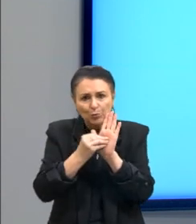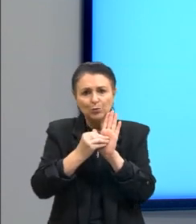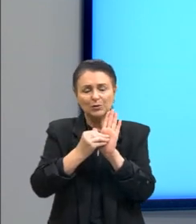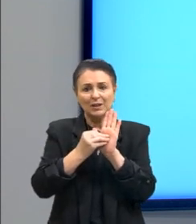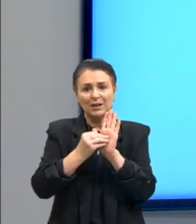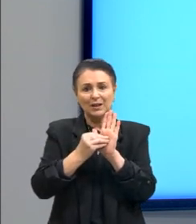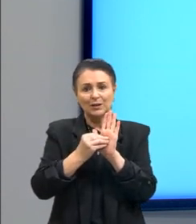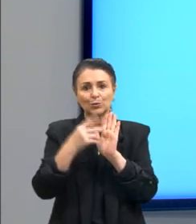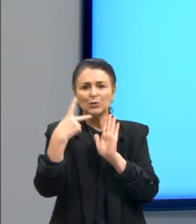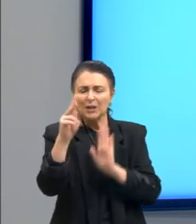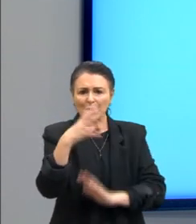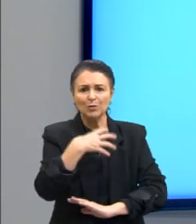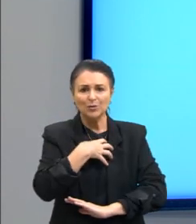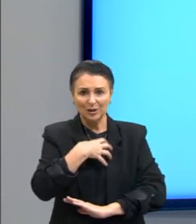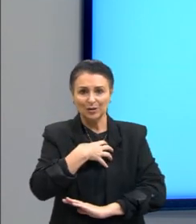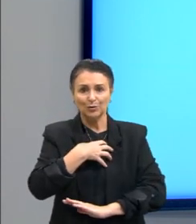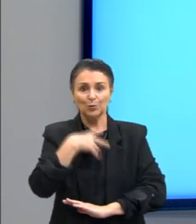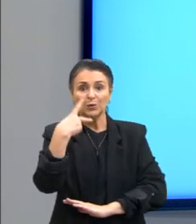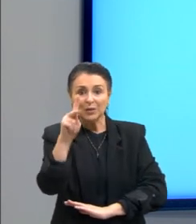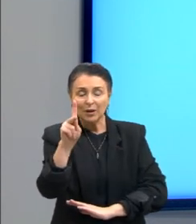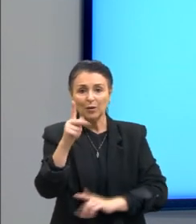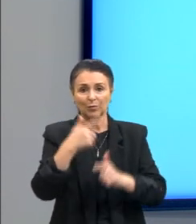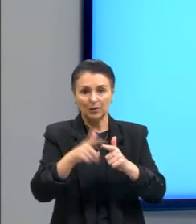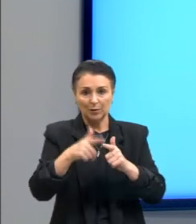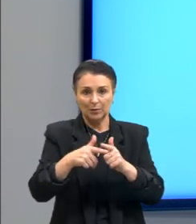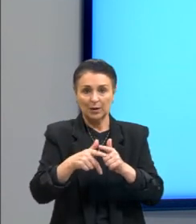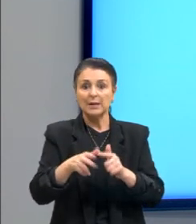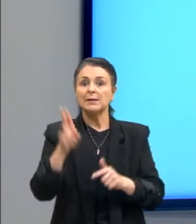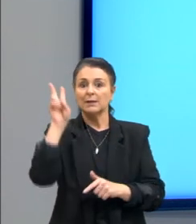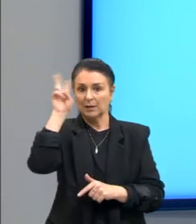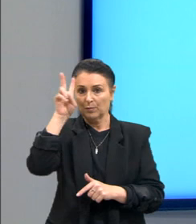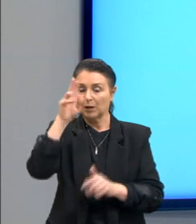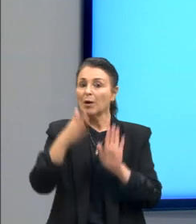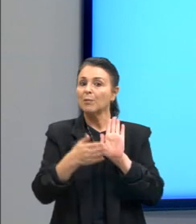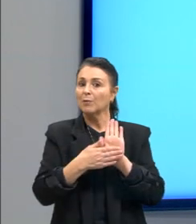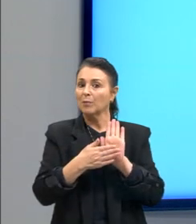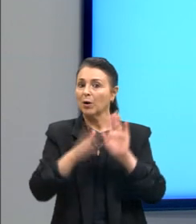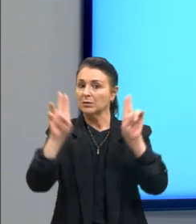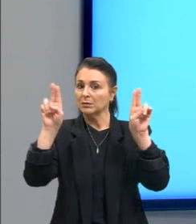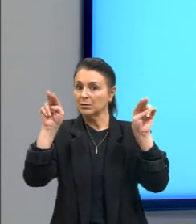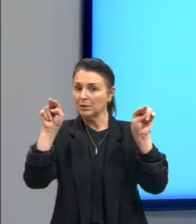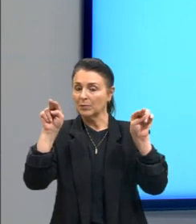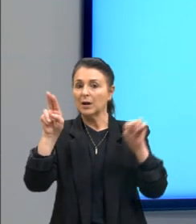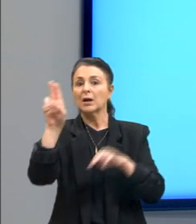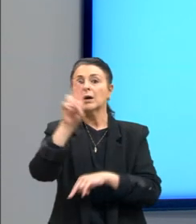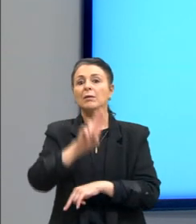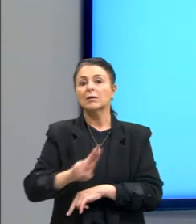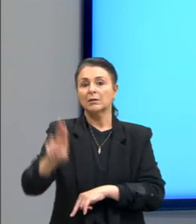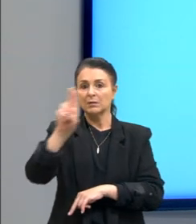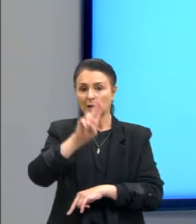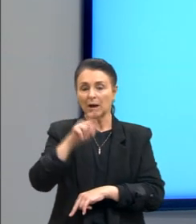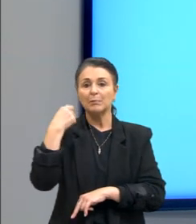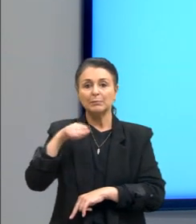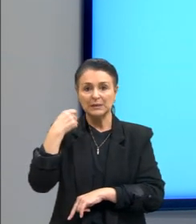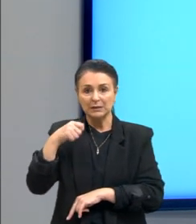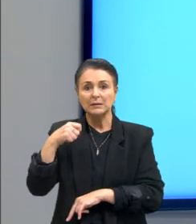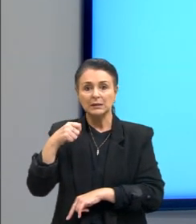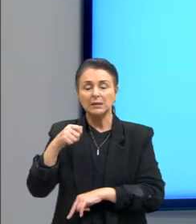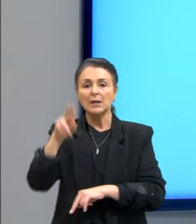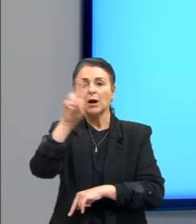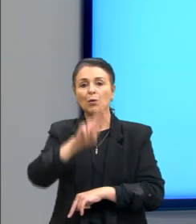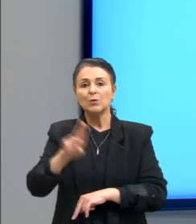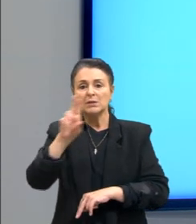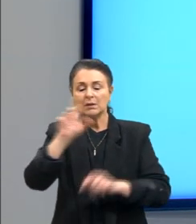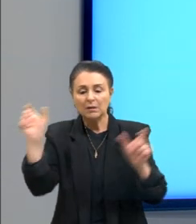problematização claro né com base na proposta do tema para o uso desse recurso deve-se recorrer a frases